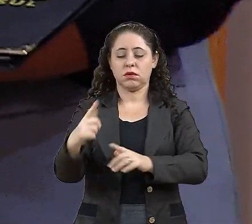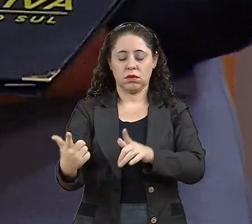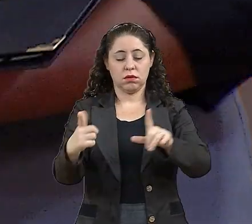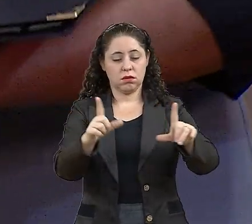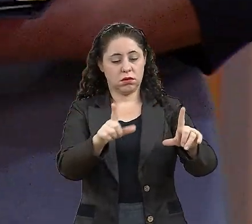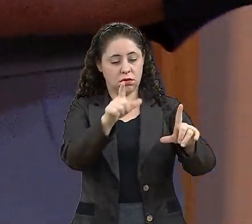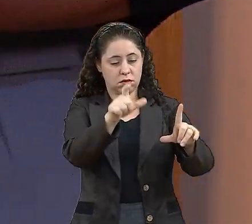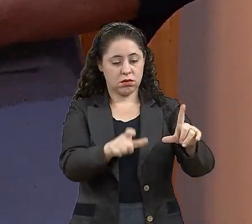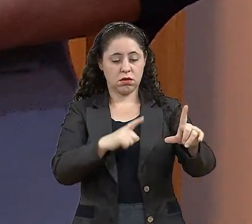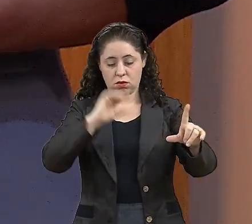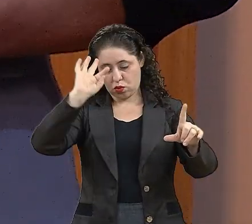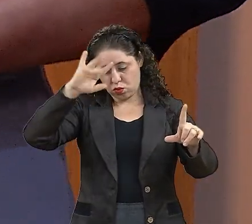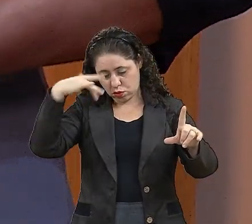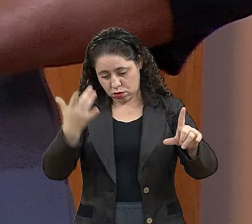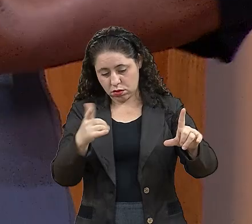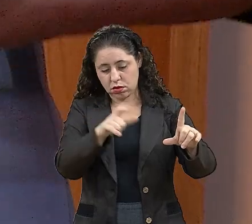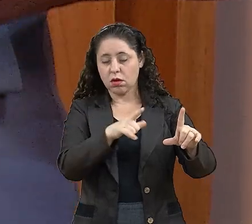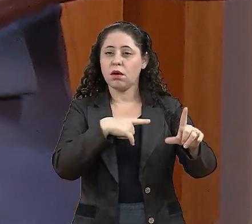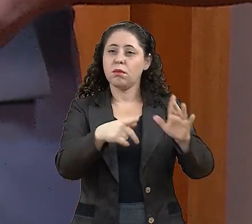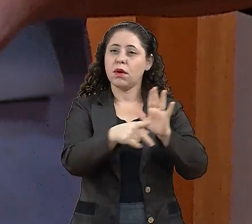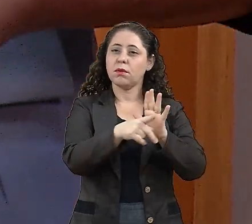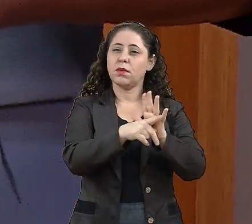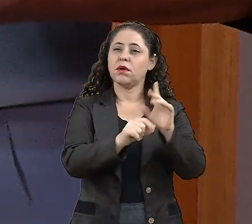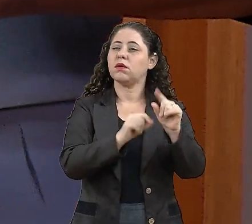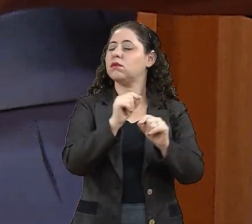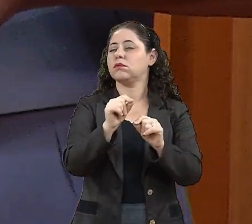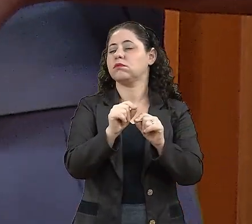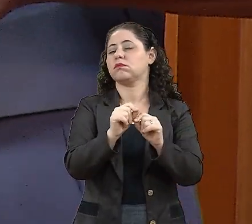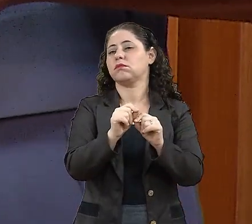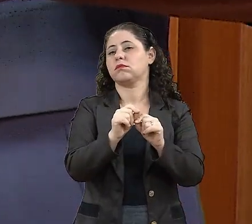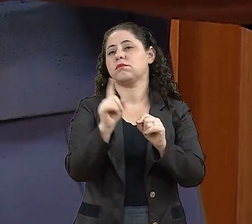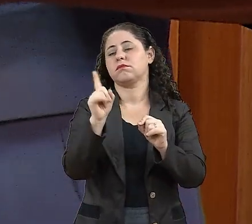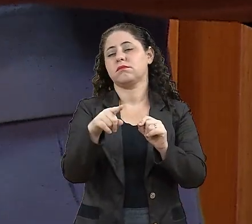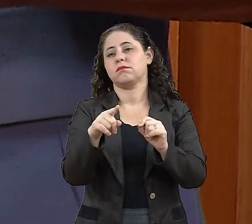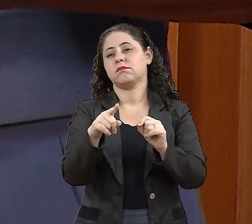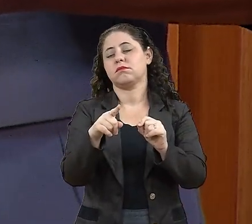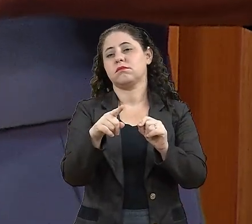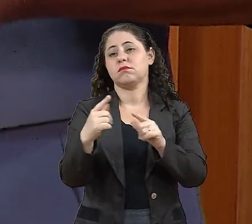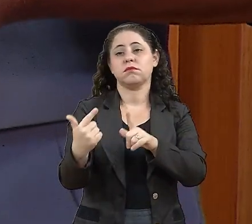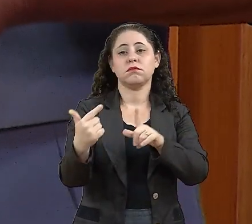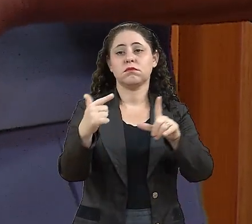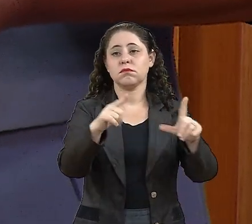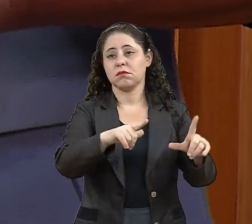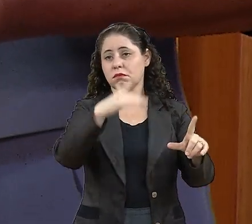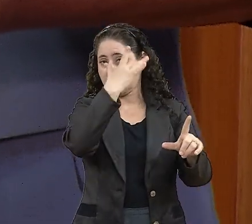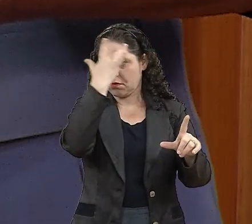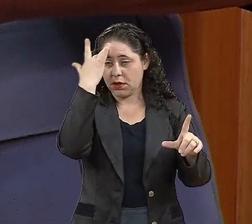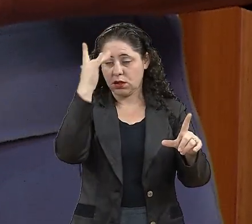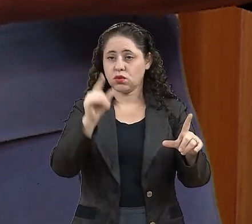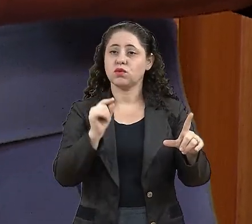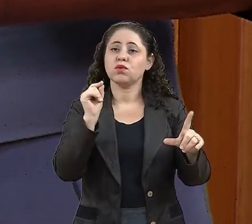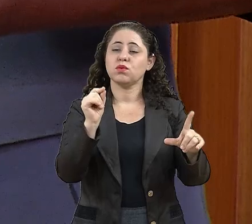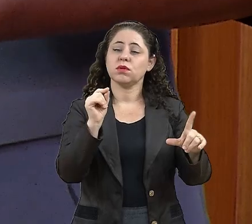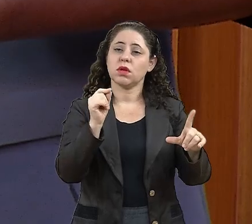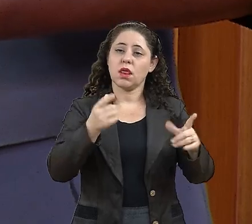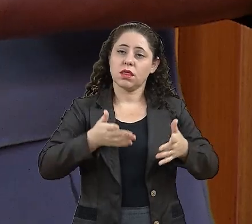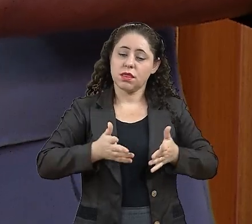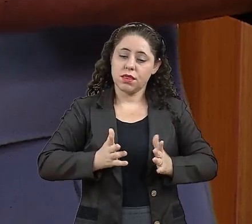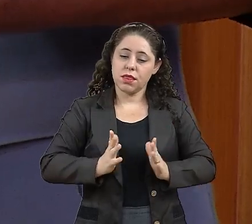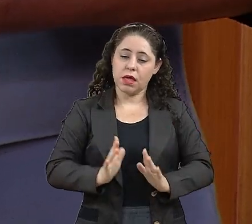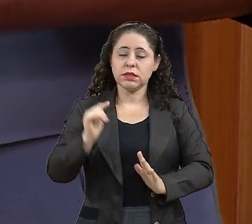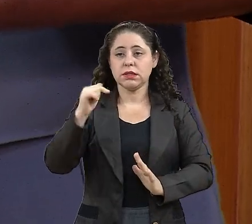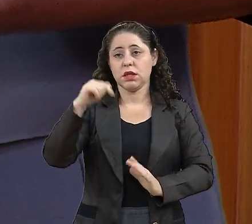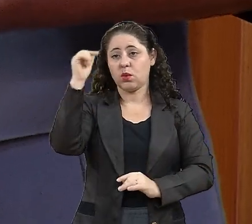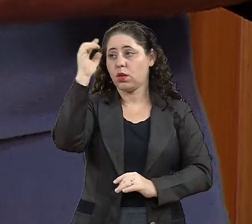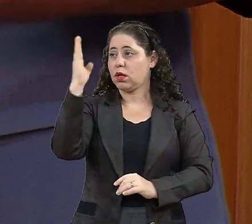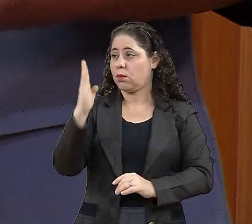Essa homenagem, essa condecoração, ela é concedida a pessoas que nasceram aqui no